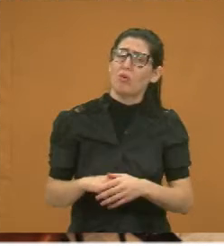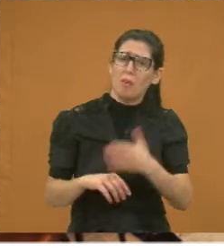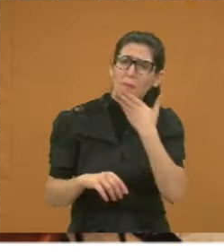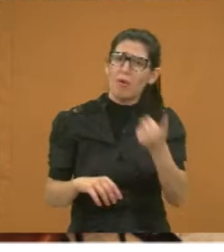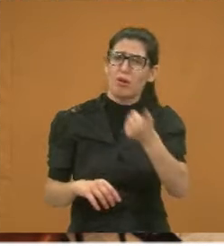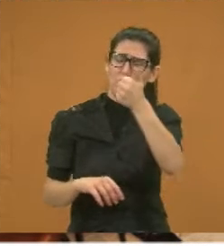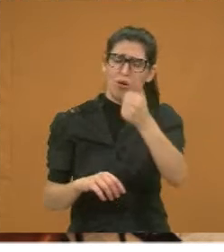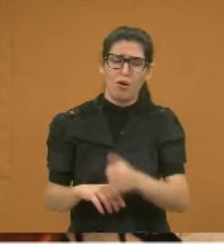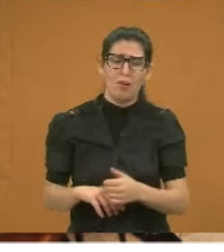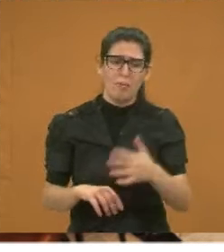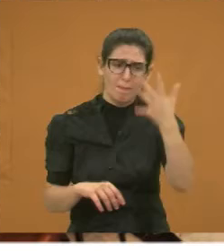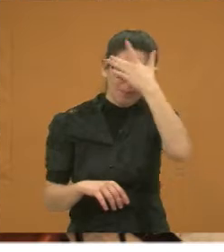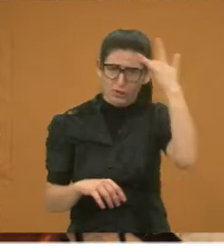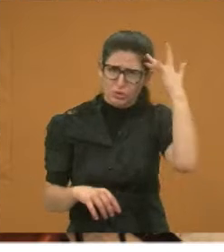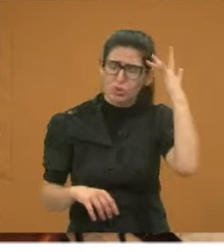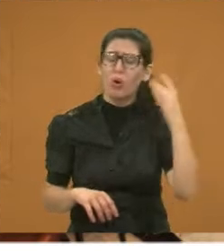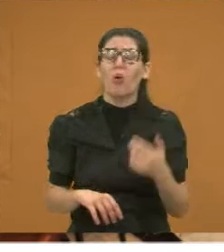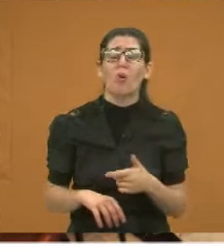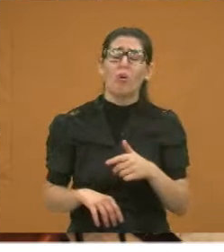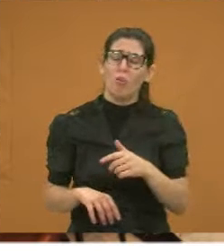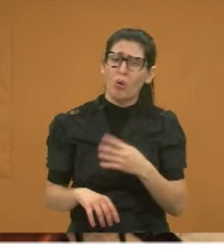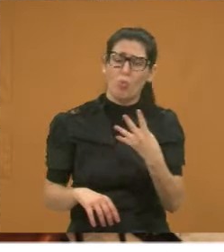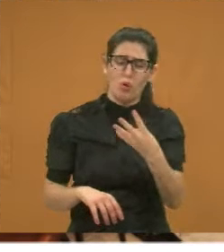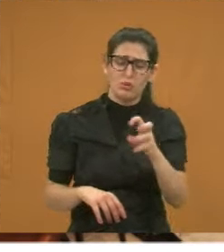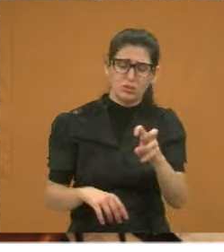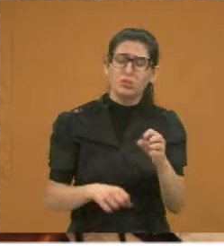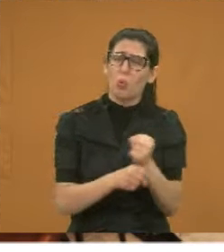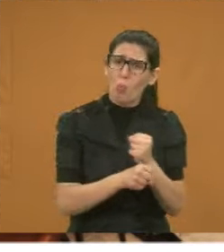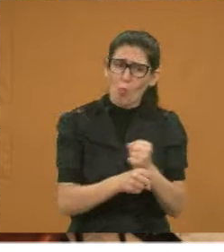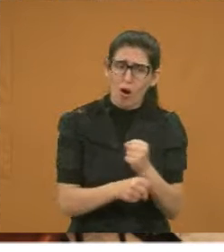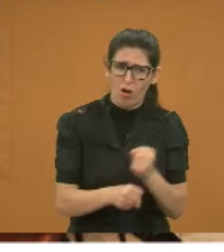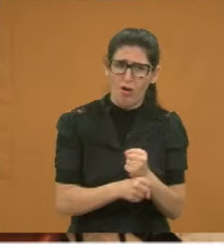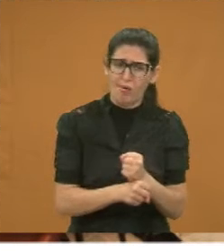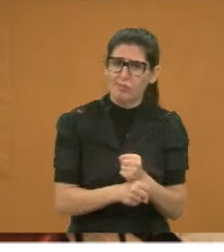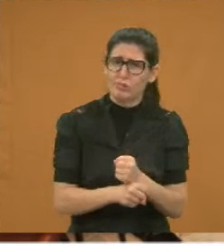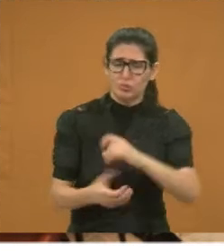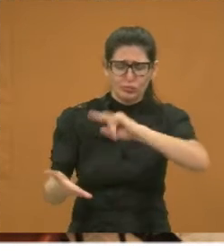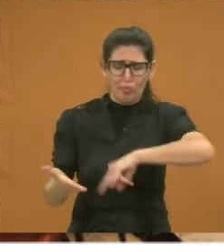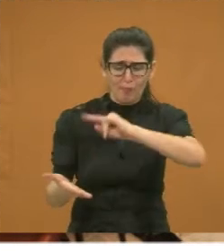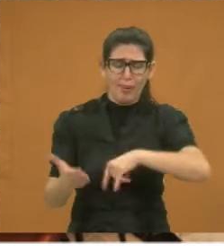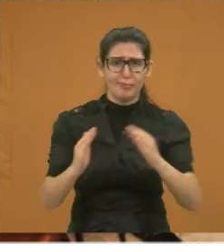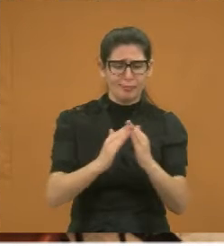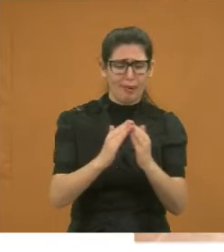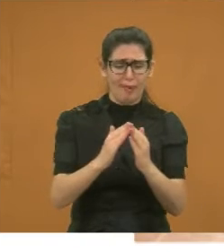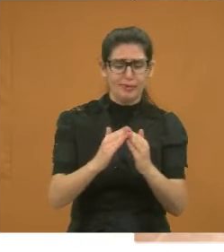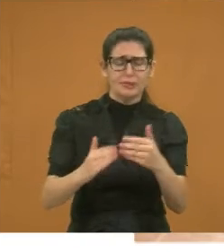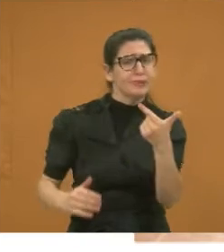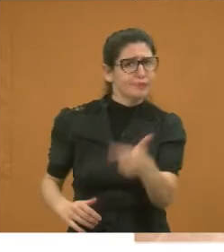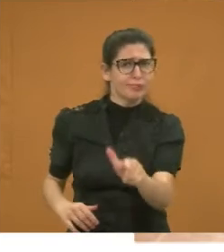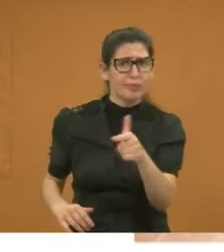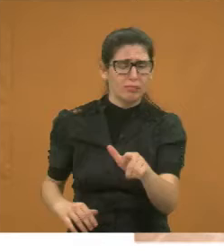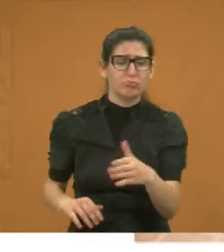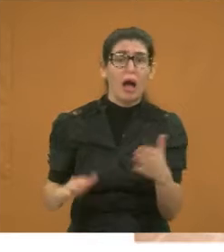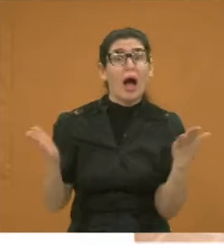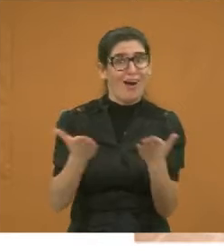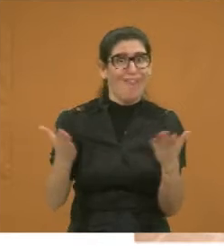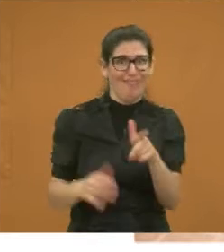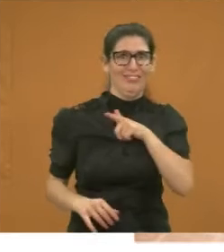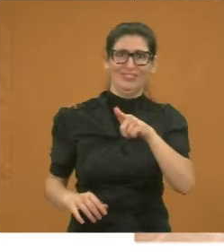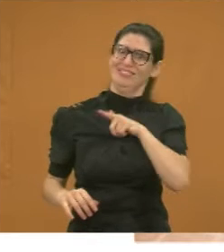tem gente de 45 anos que está lá sem regularização naquele bairro. A foto 9. Por favor.